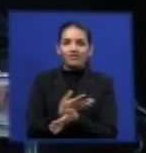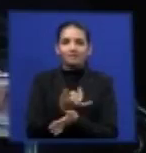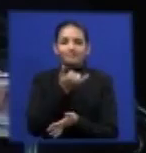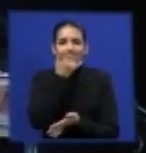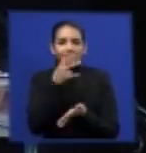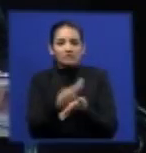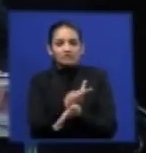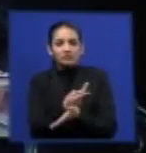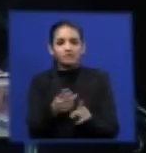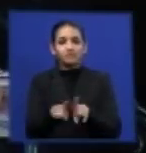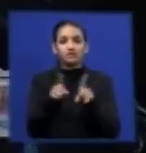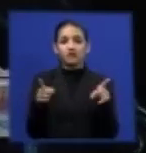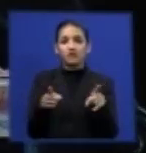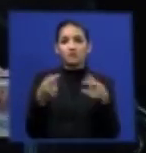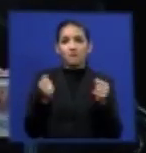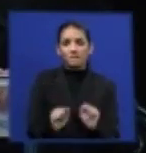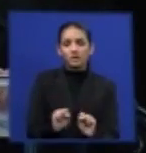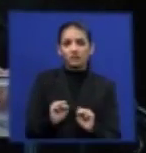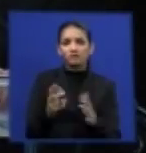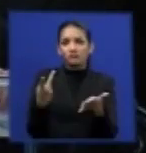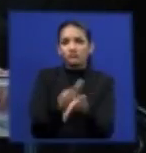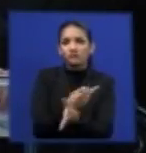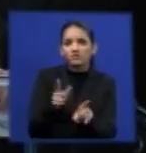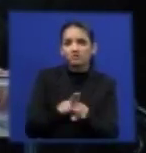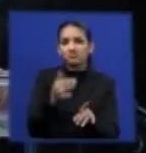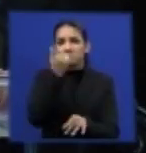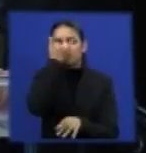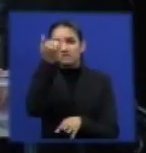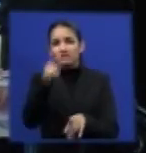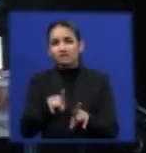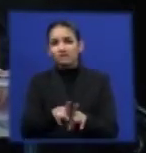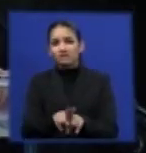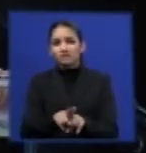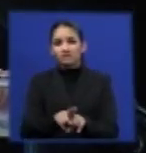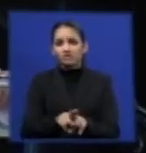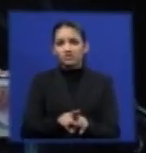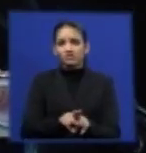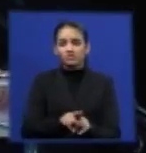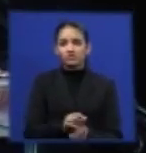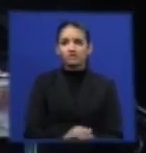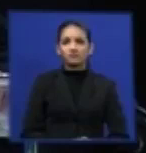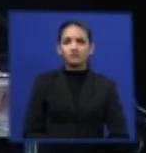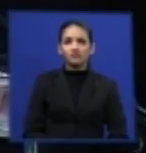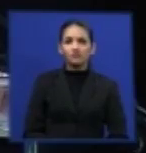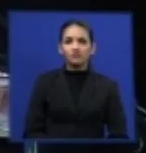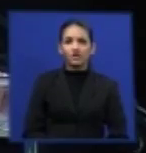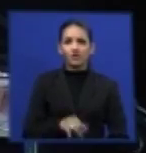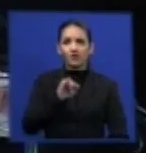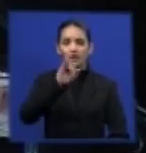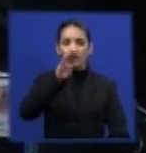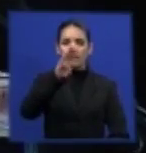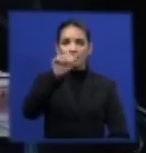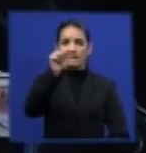costumeiramente possa, e é costumeiramente sim que eu digo, possa o Ibama